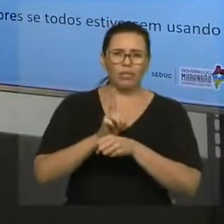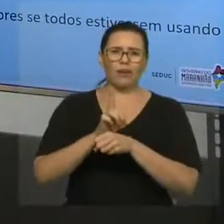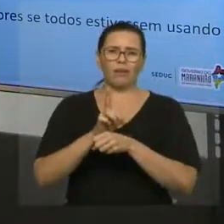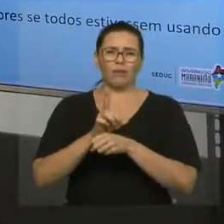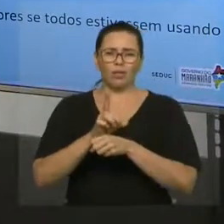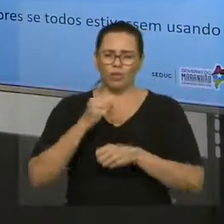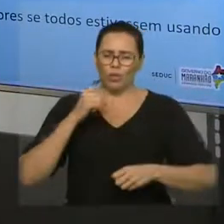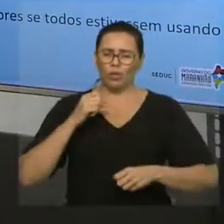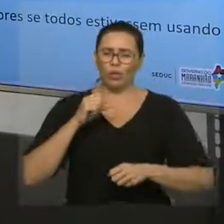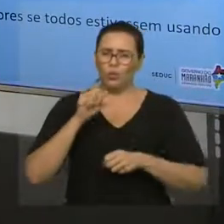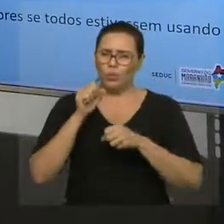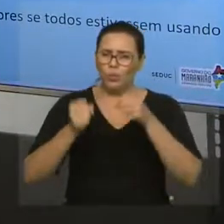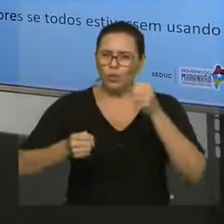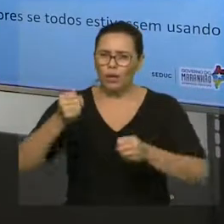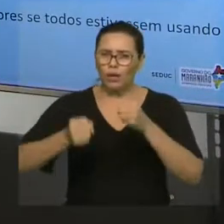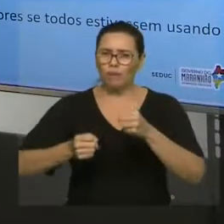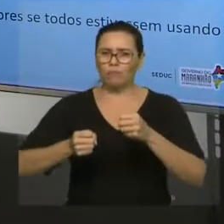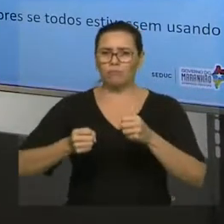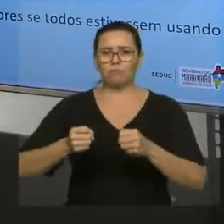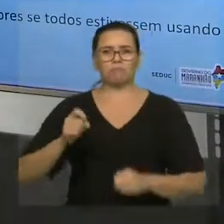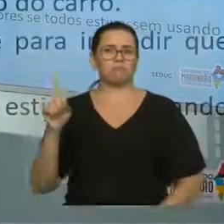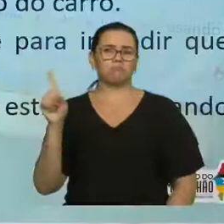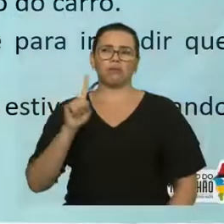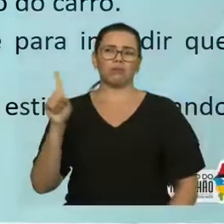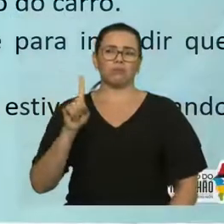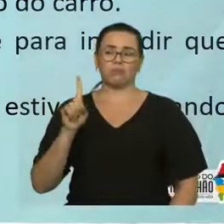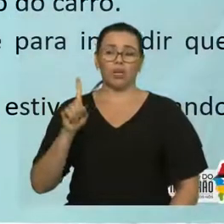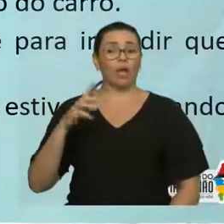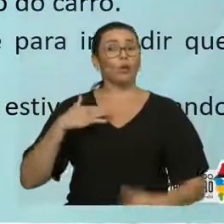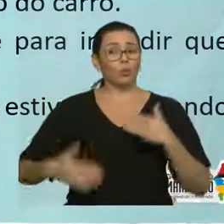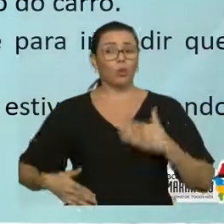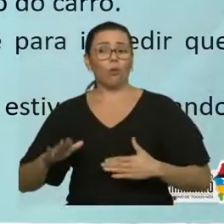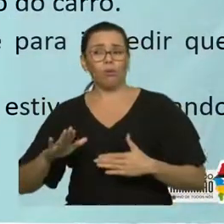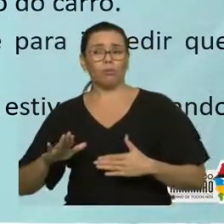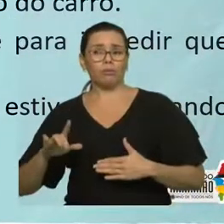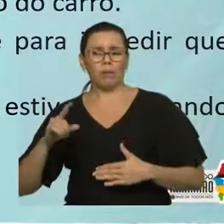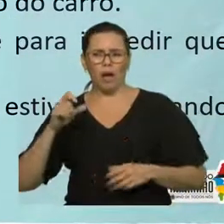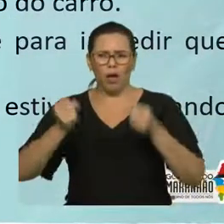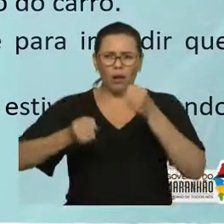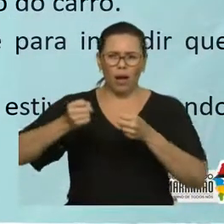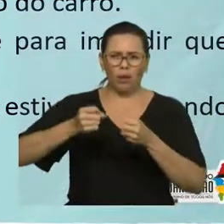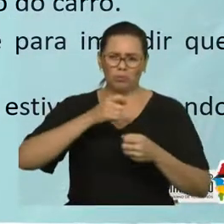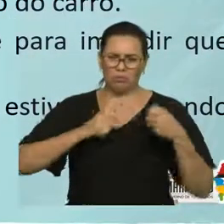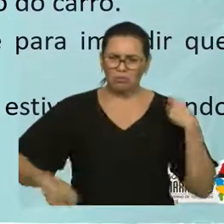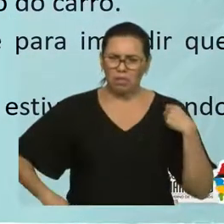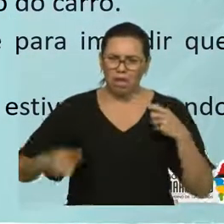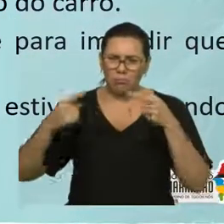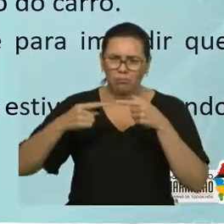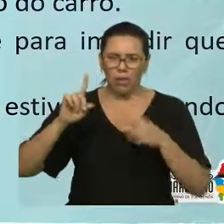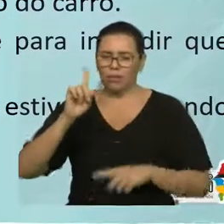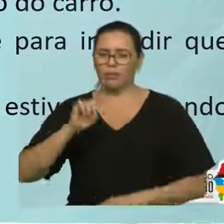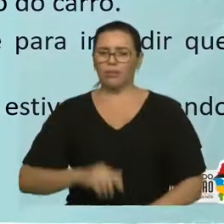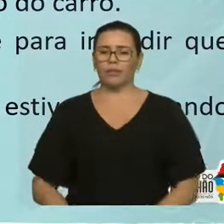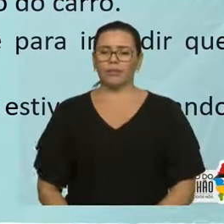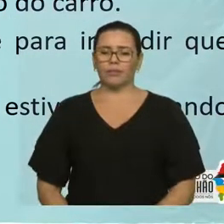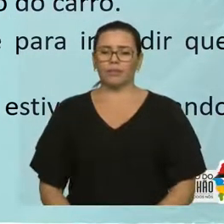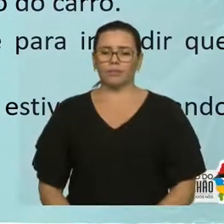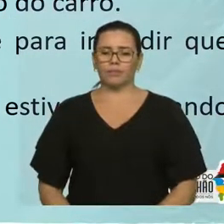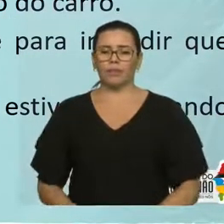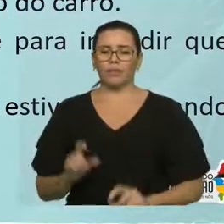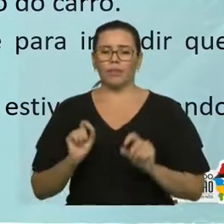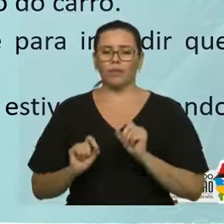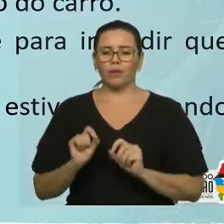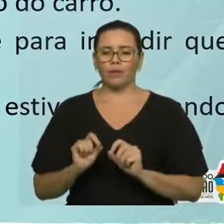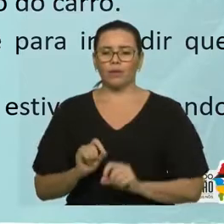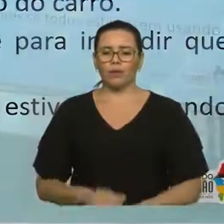do nosso corpo, porque ele está amarrado com a gente aqui. O atrito entre o banco e os passageiros é suficiente para impedir que esses sejam arremessados para a frente? Se